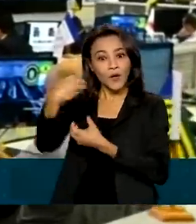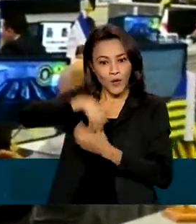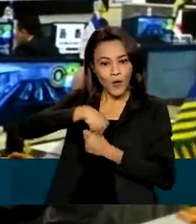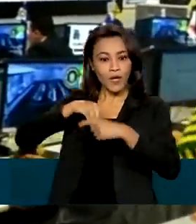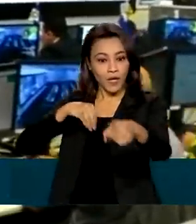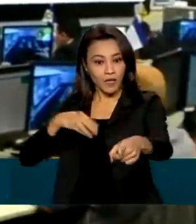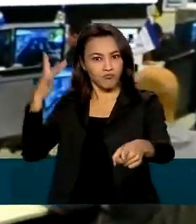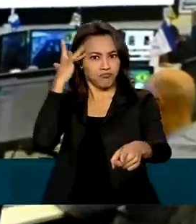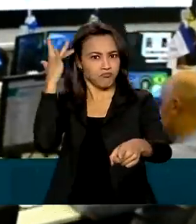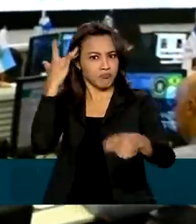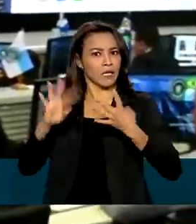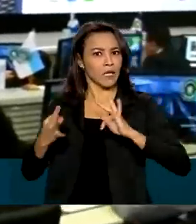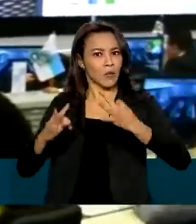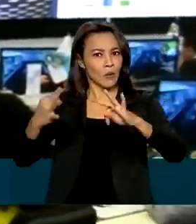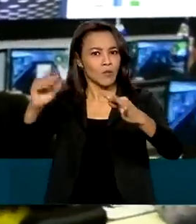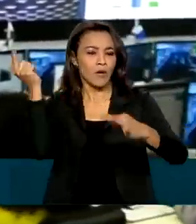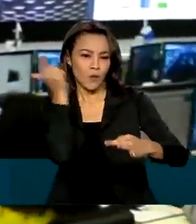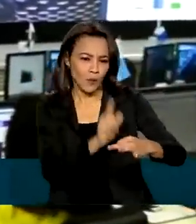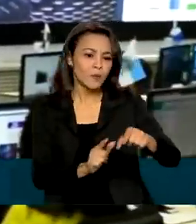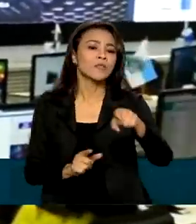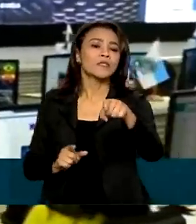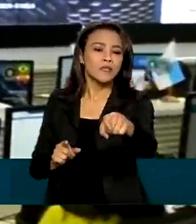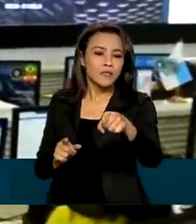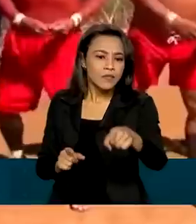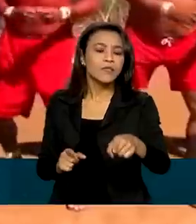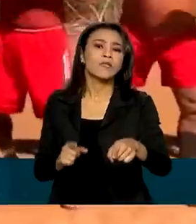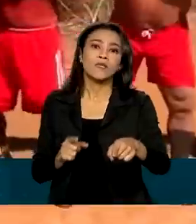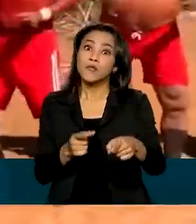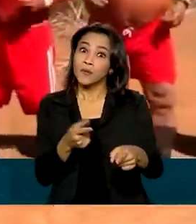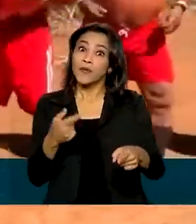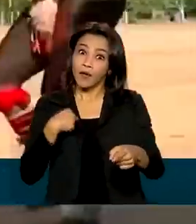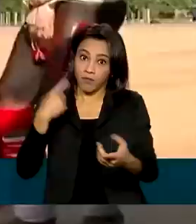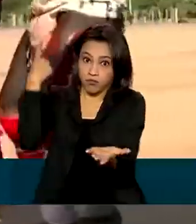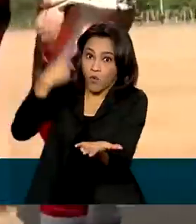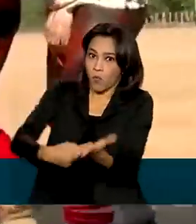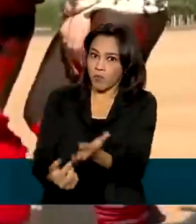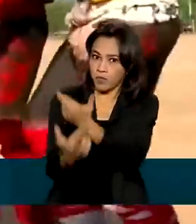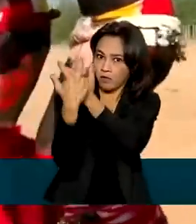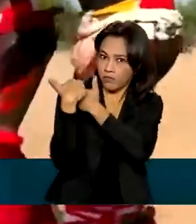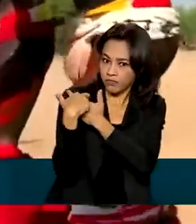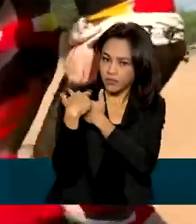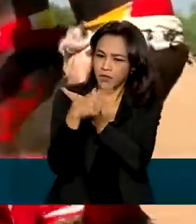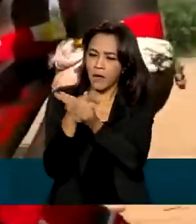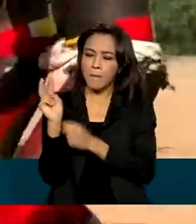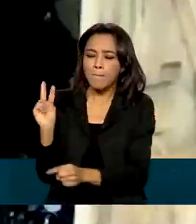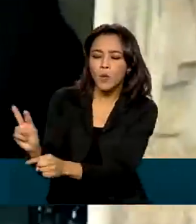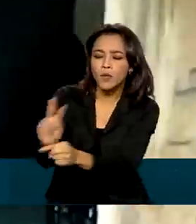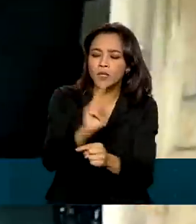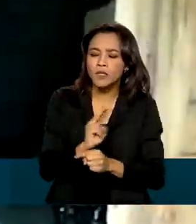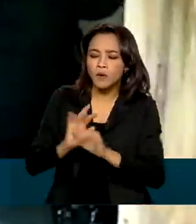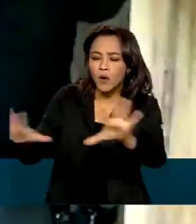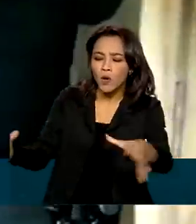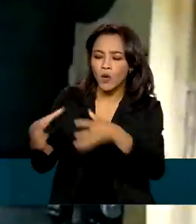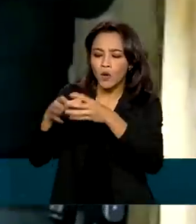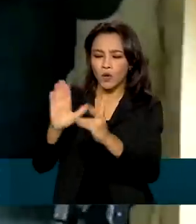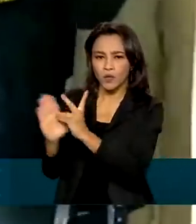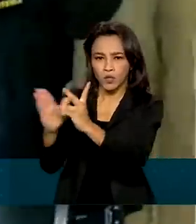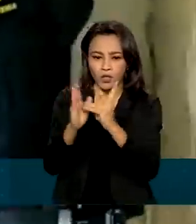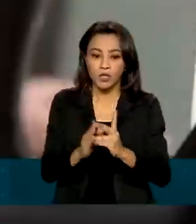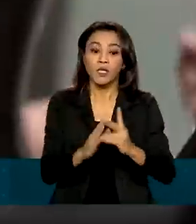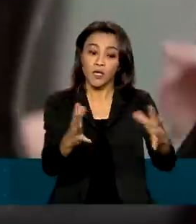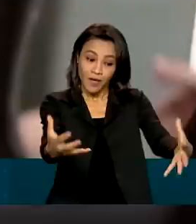para melhor cumprir as missões atribuídas a ele, que vão desde a proteção às indígenas, acolhida a